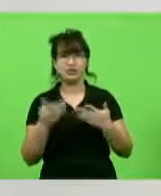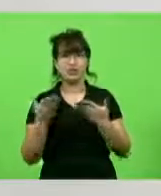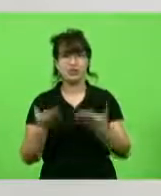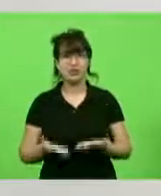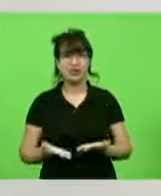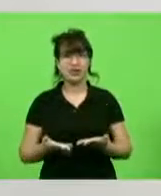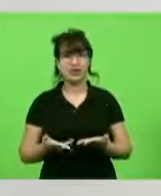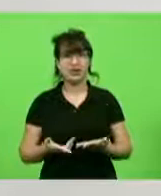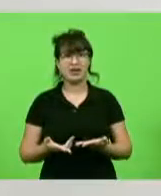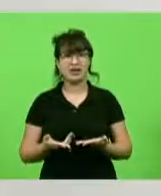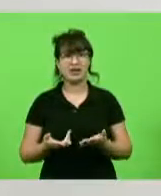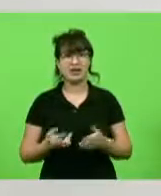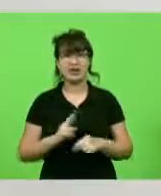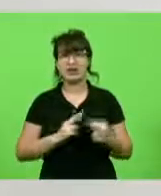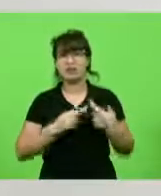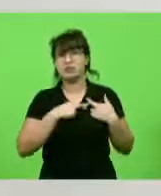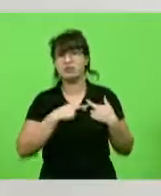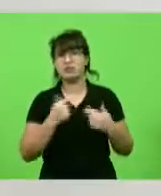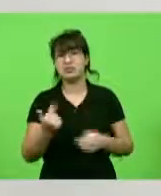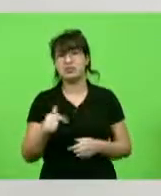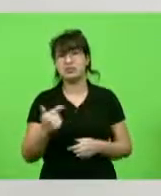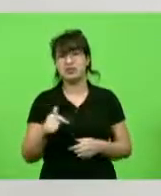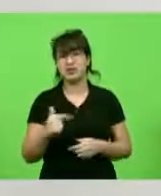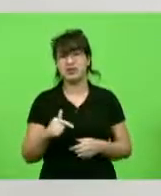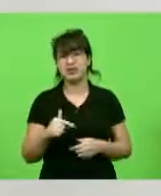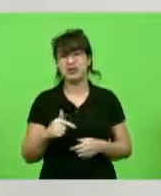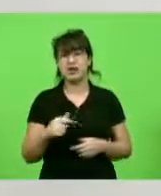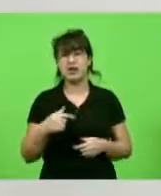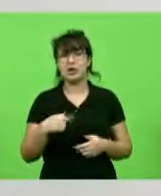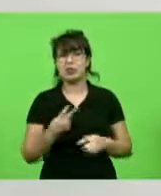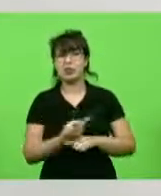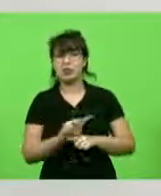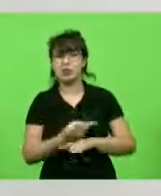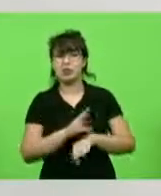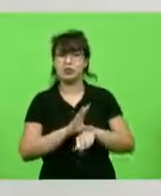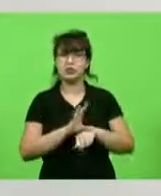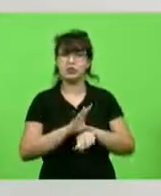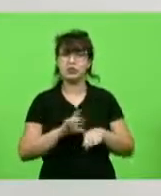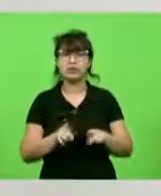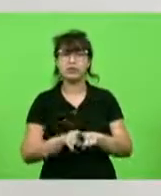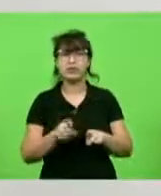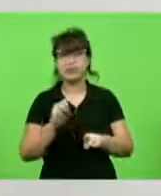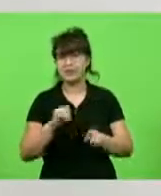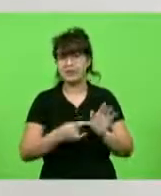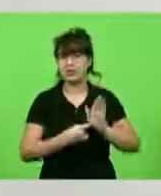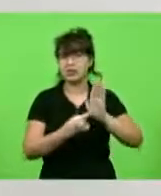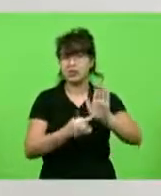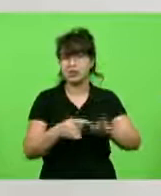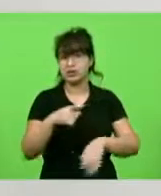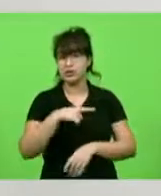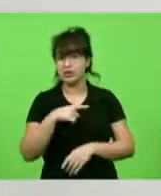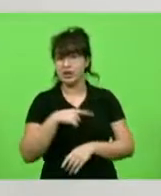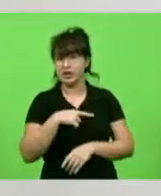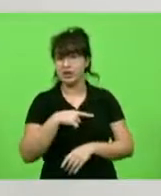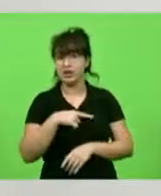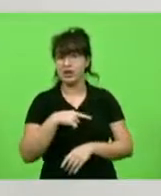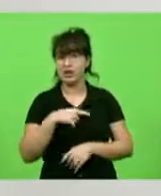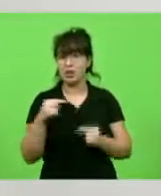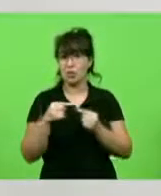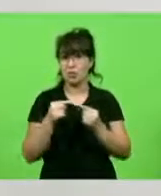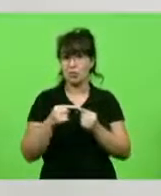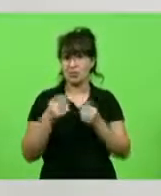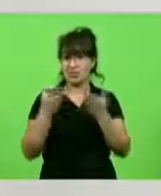procurar na Constituição do Estado, na Constituição Estadual, e se fosse fazer alguma indicação, não seriam essas que estão sendo feitas agora.